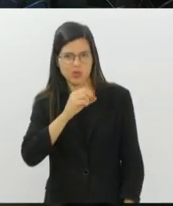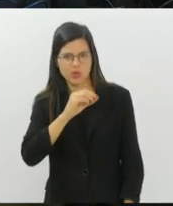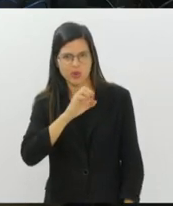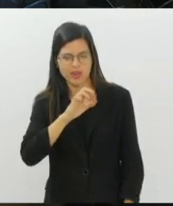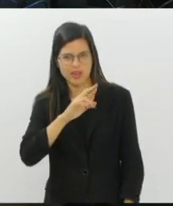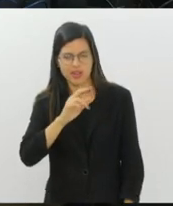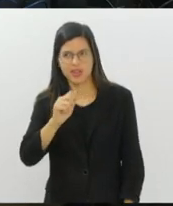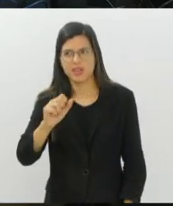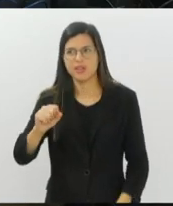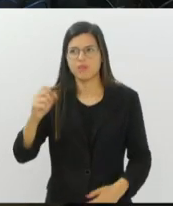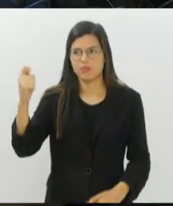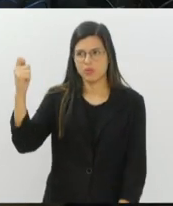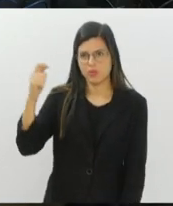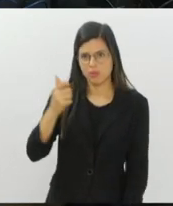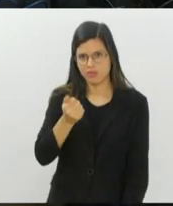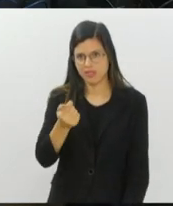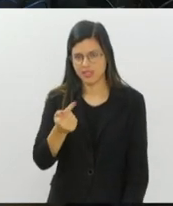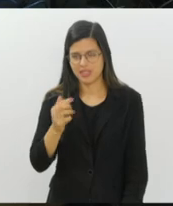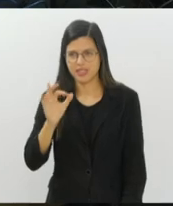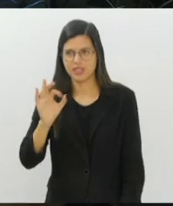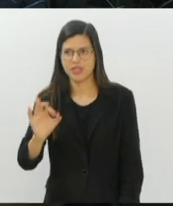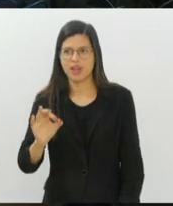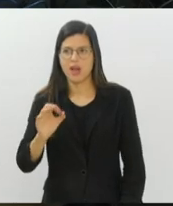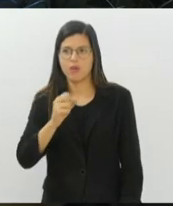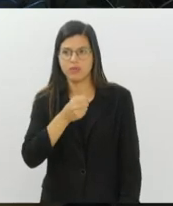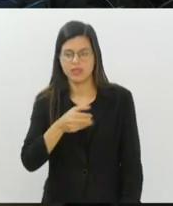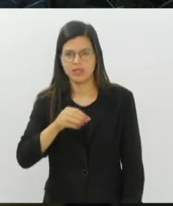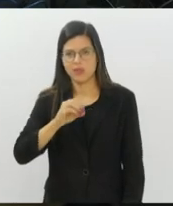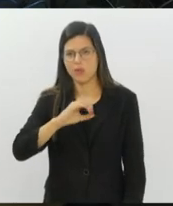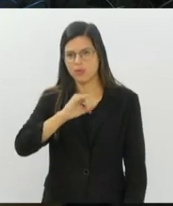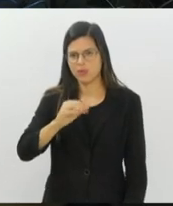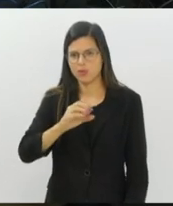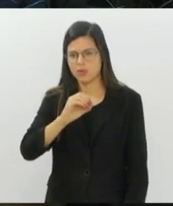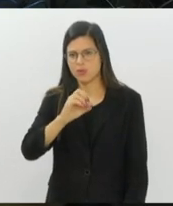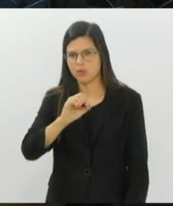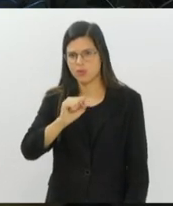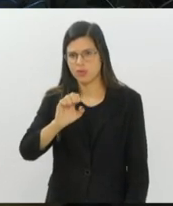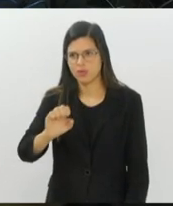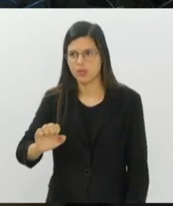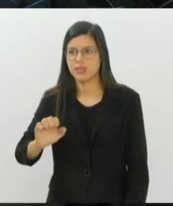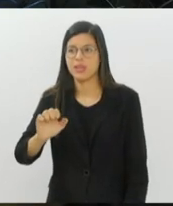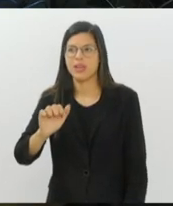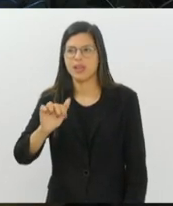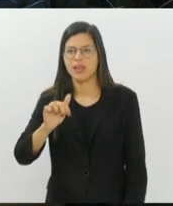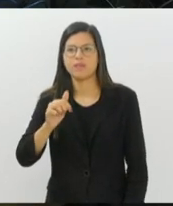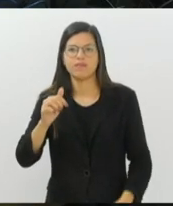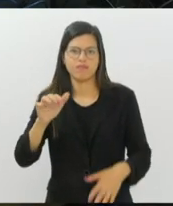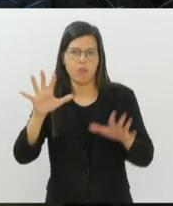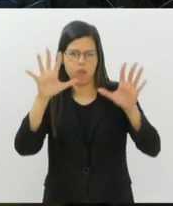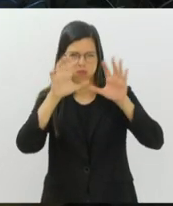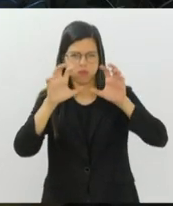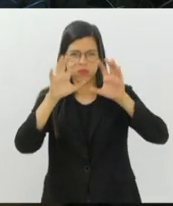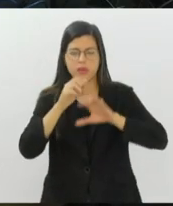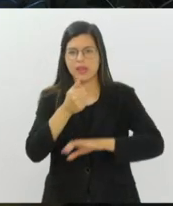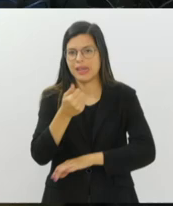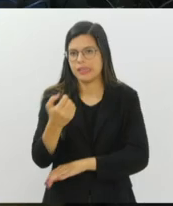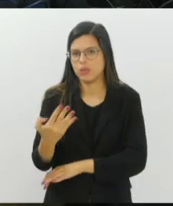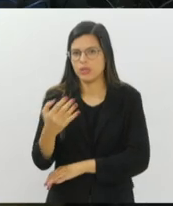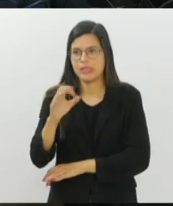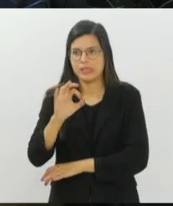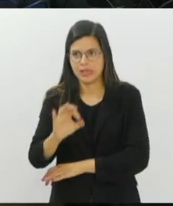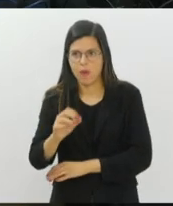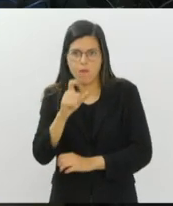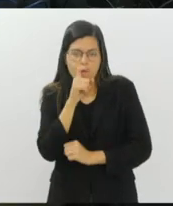que está com sol, 17 graus nesse momento. São José do Vale do Rio Preto, o tempo está um pouco nublado, 14 graus nesse momento,